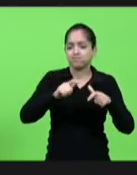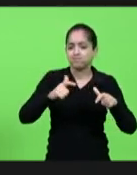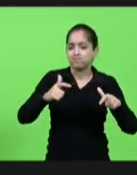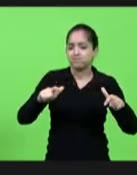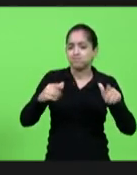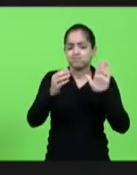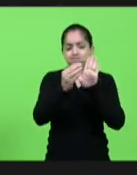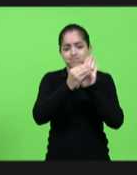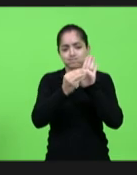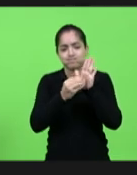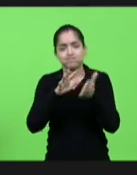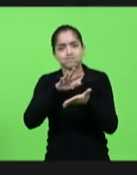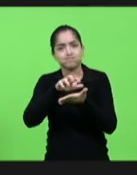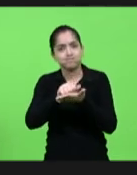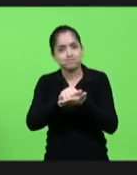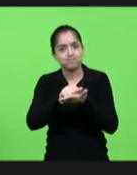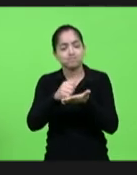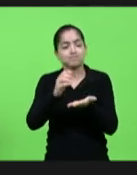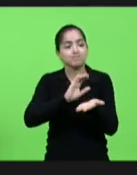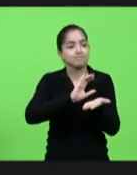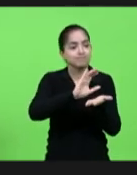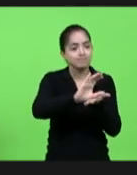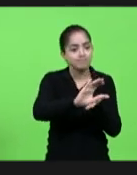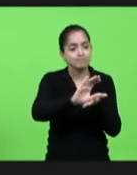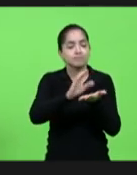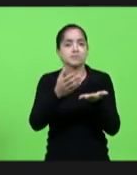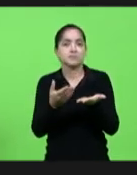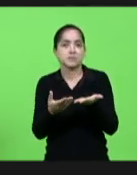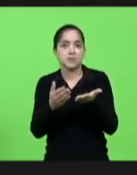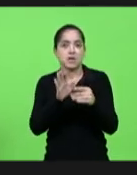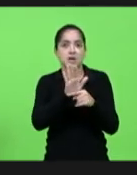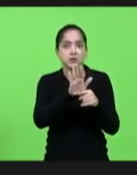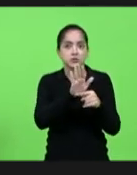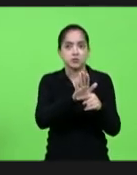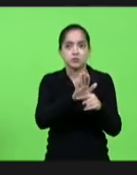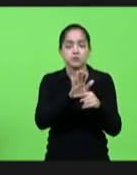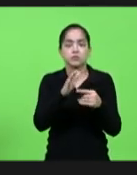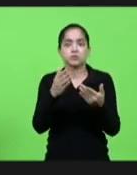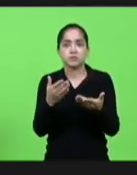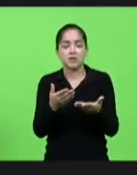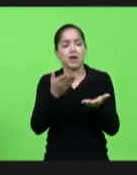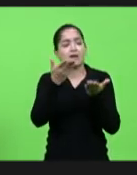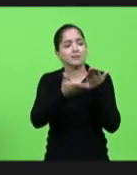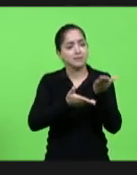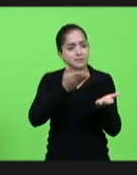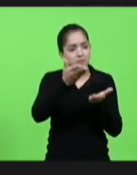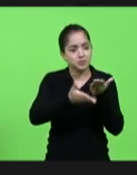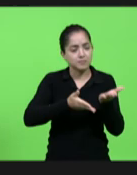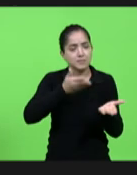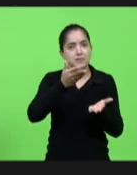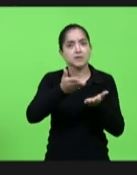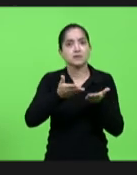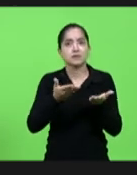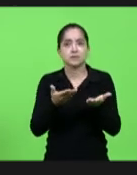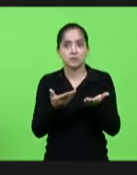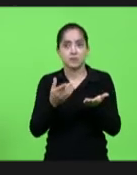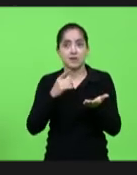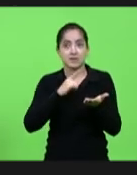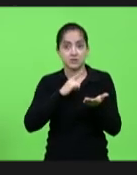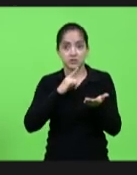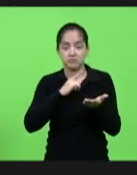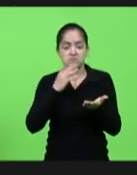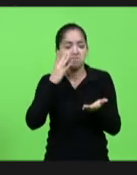de repasse concessão de benefícios eventuais atendimento ao pop rua e não tivemos o mesmo